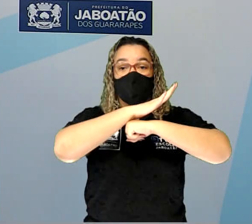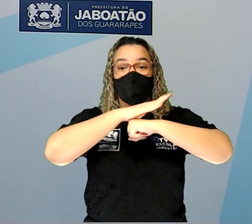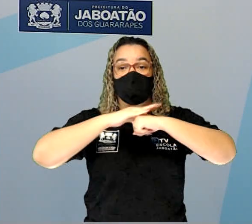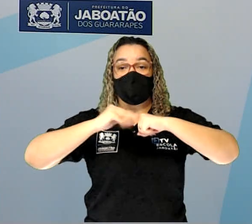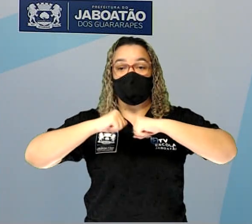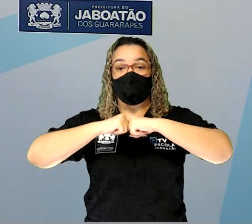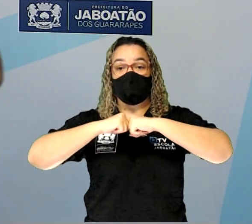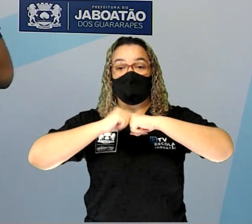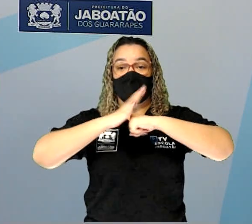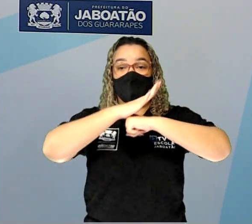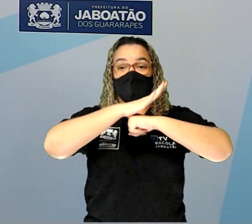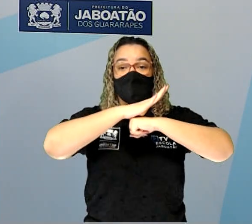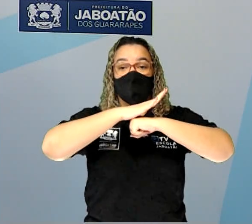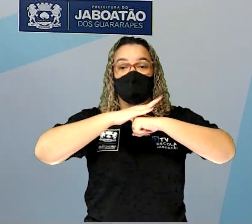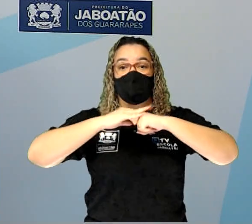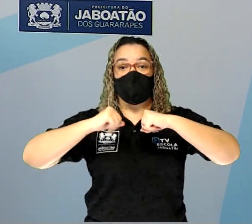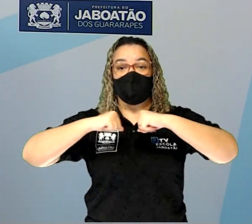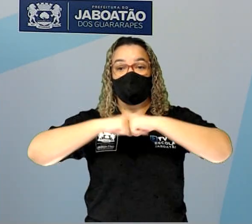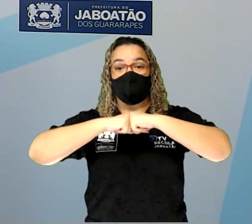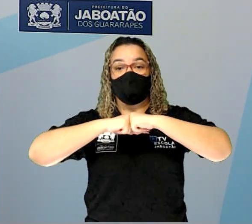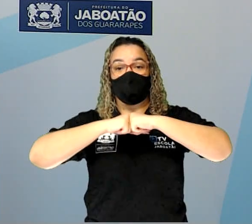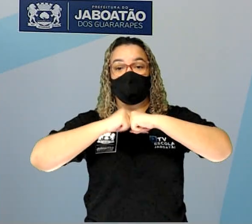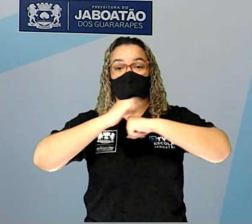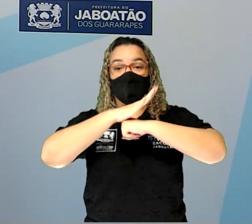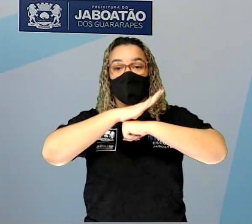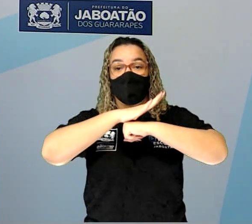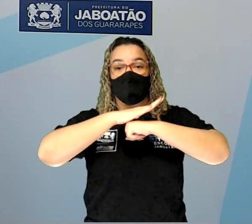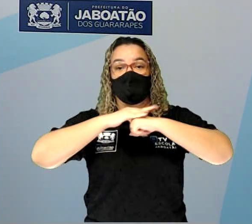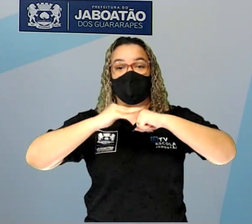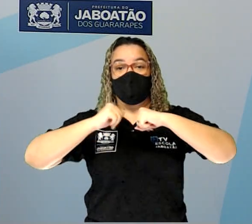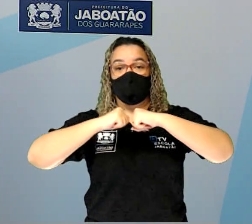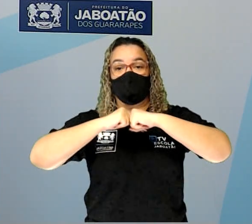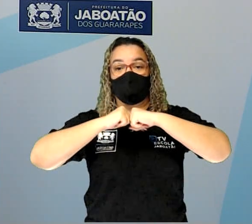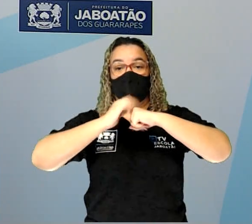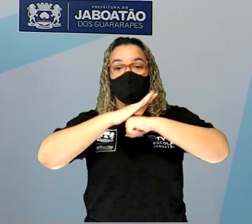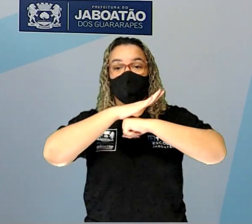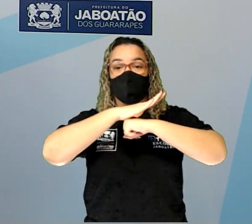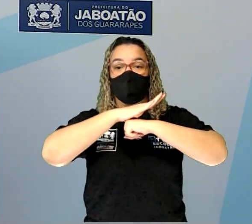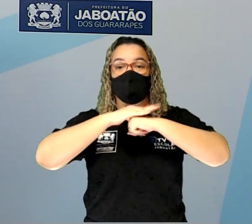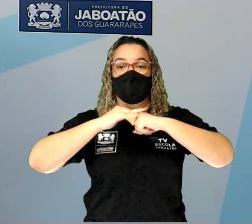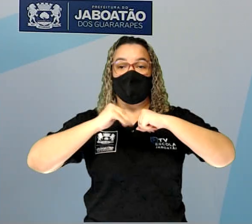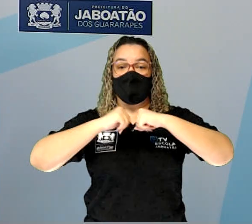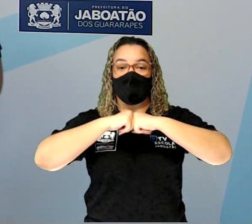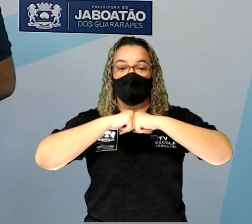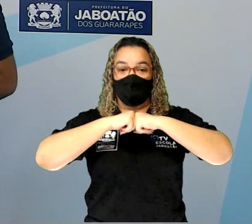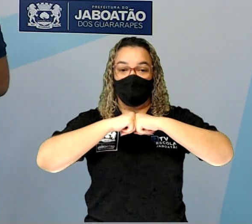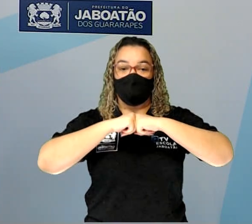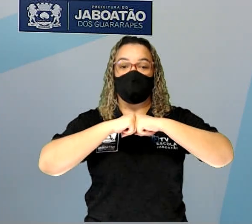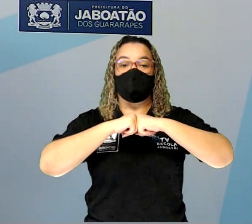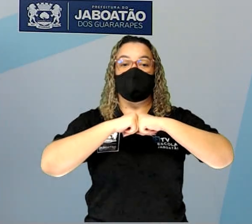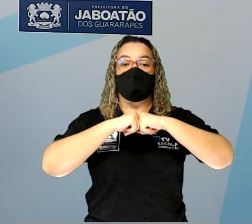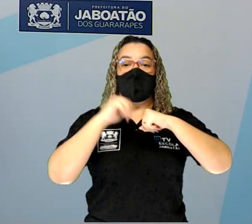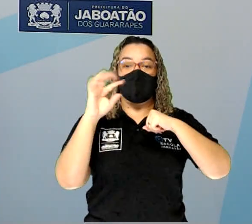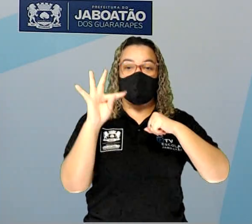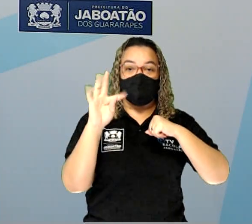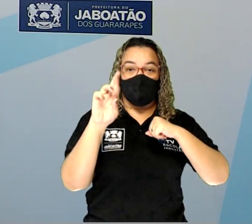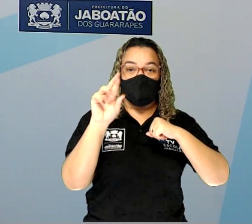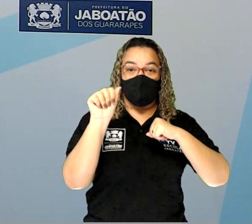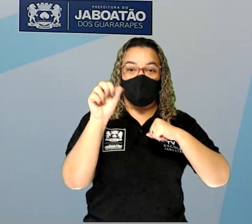outro, mas eles vão se bater, tá? Mas eles vão estar assim, ó, um ao lado do outro. Nós dizemos que o movimento é